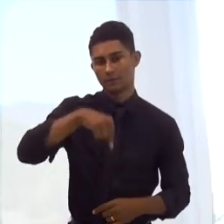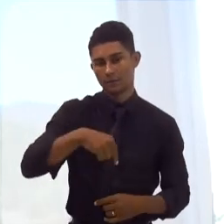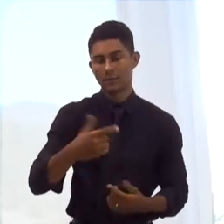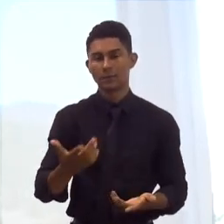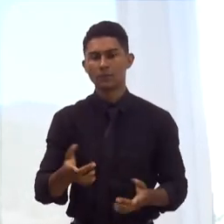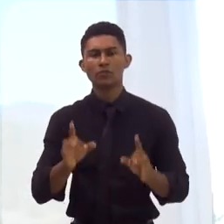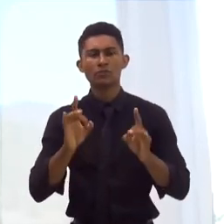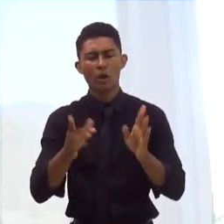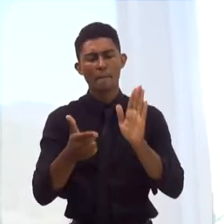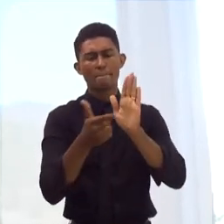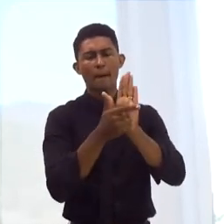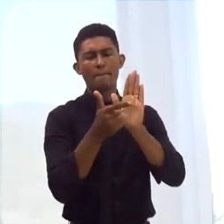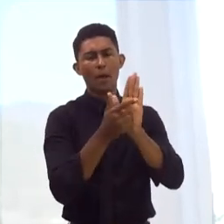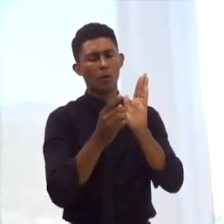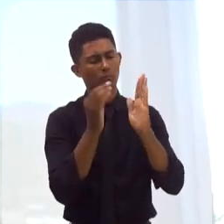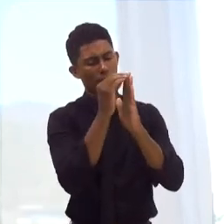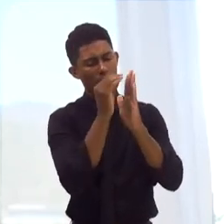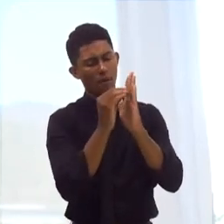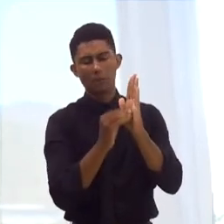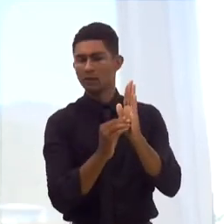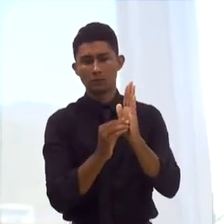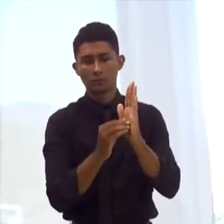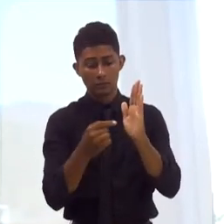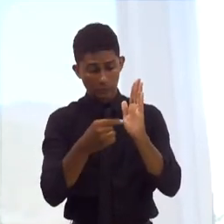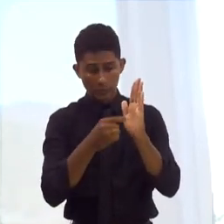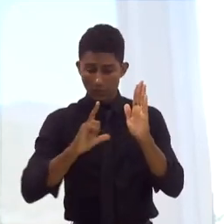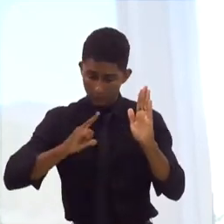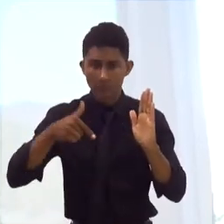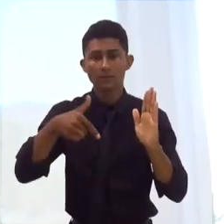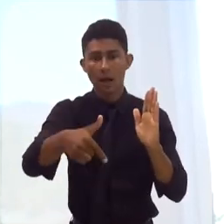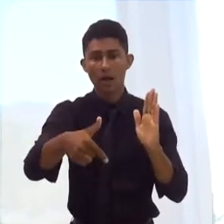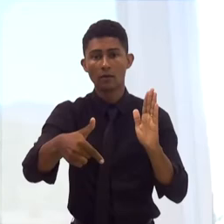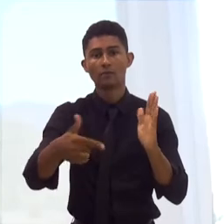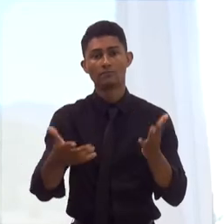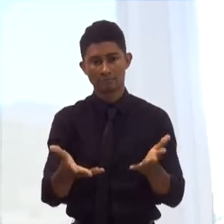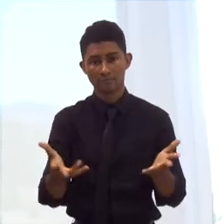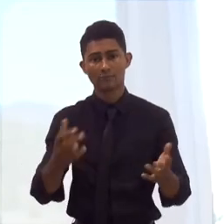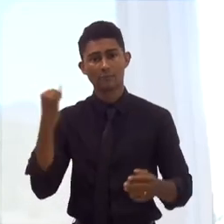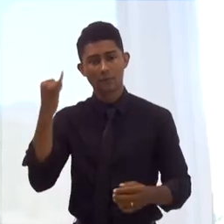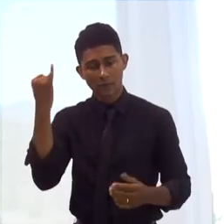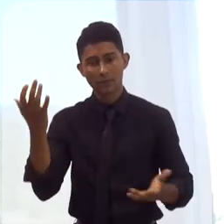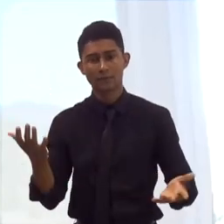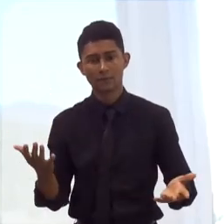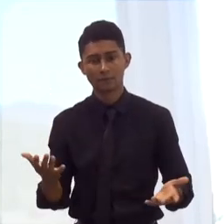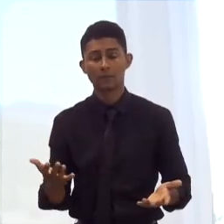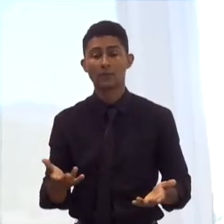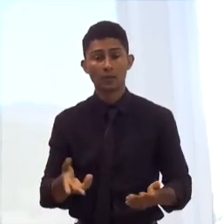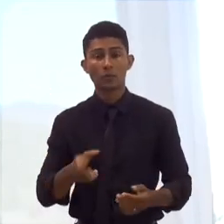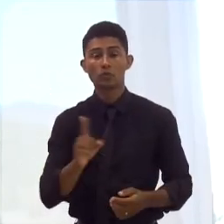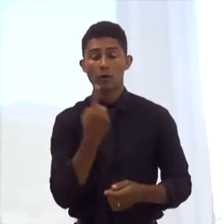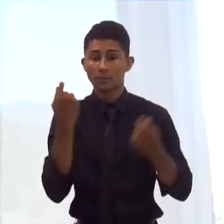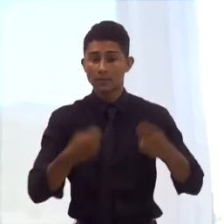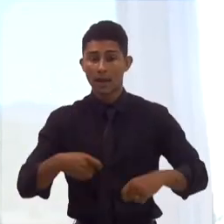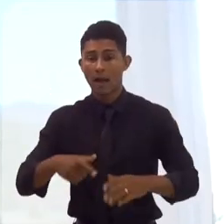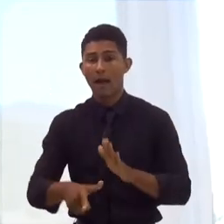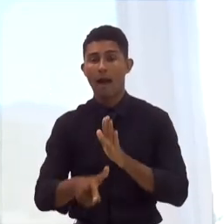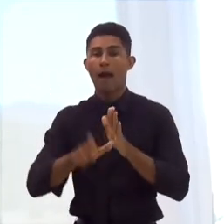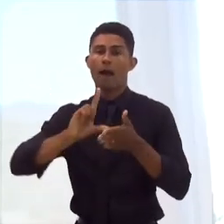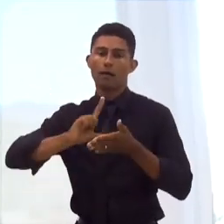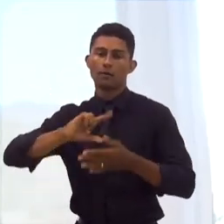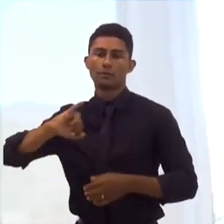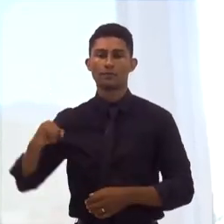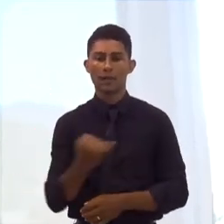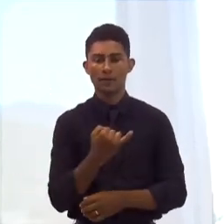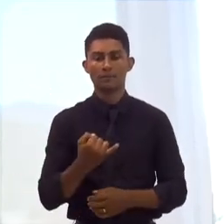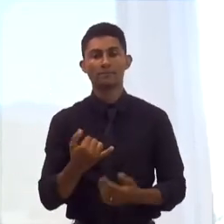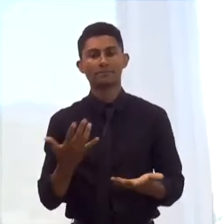de tirar do papel todo esse potencial que a gente já mapeou aqui ao longo da nossa costa. Então, quanto antes a gente puder,